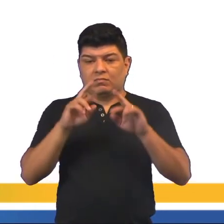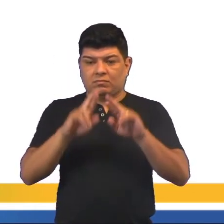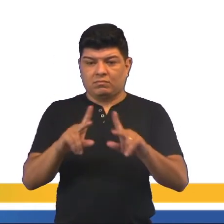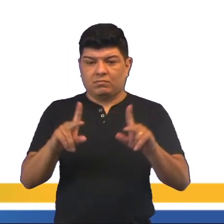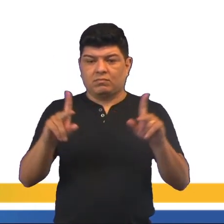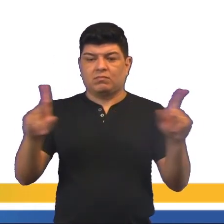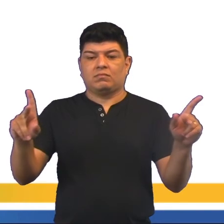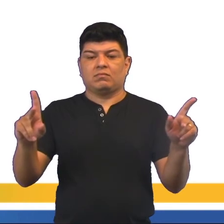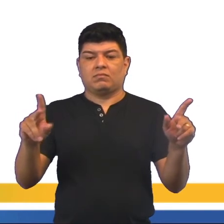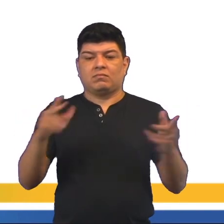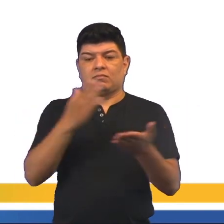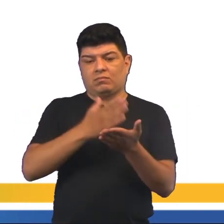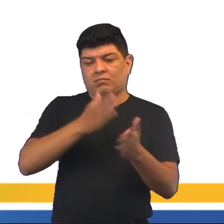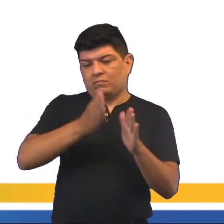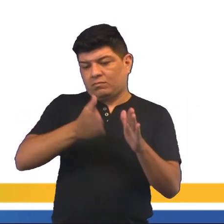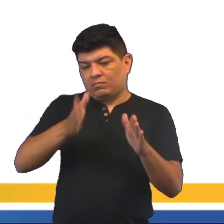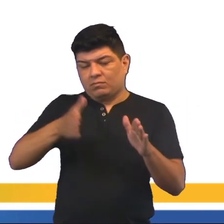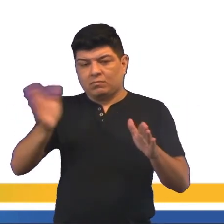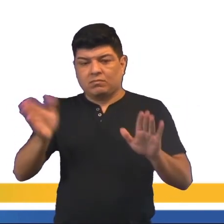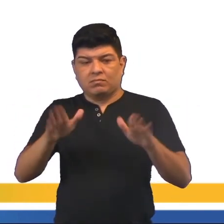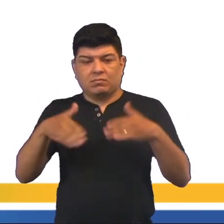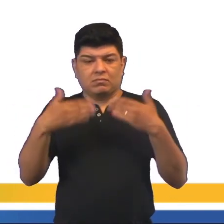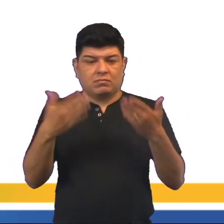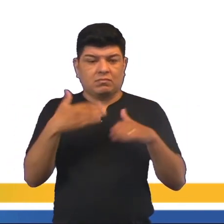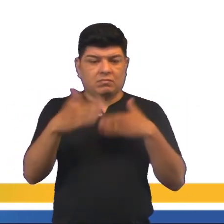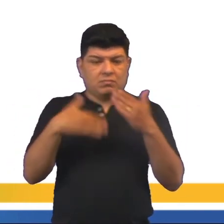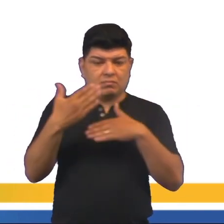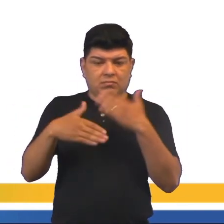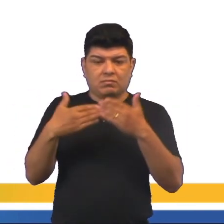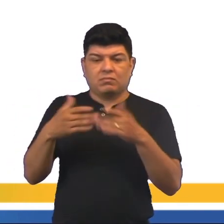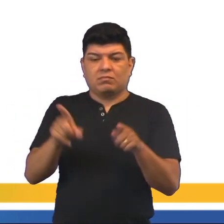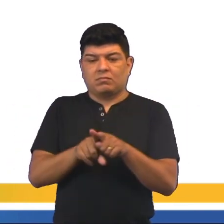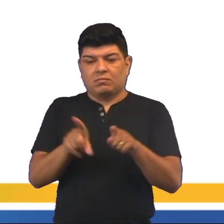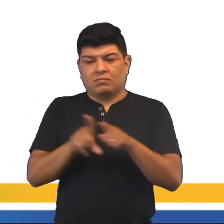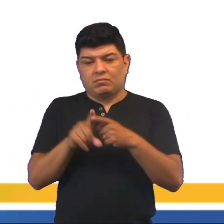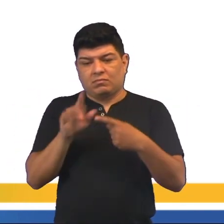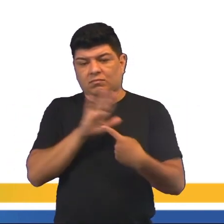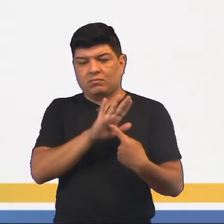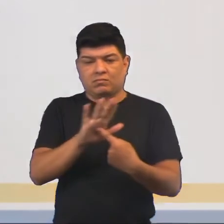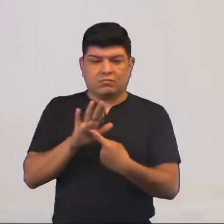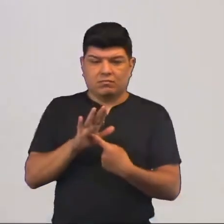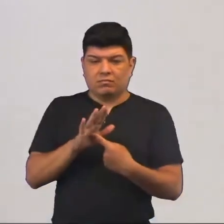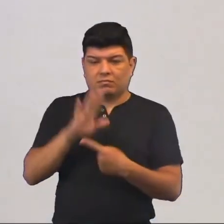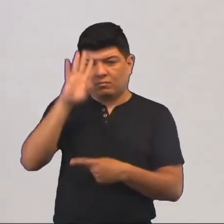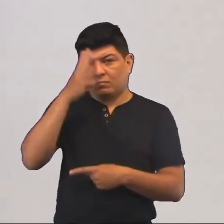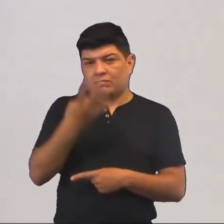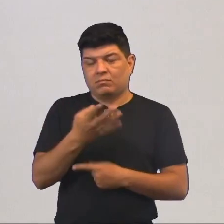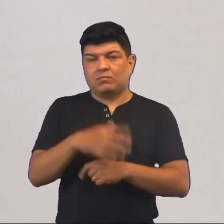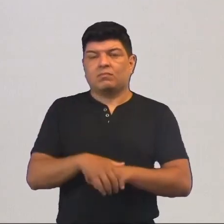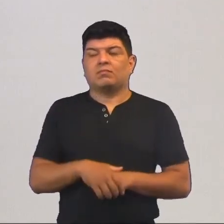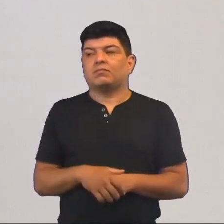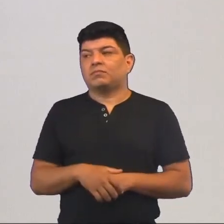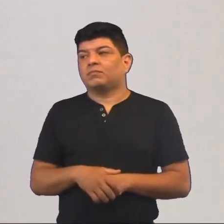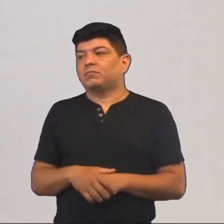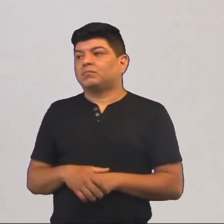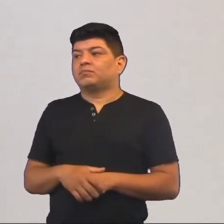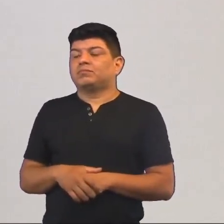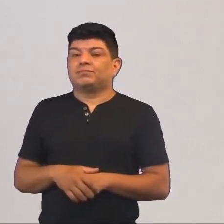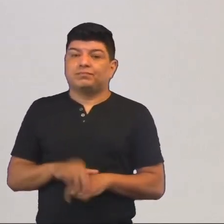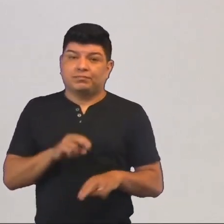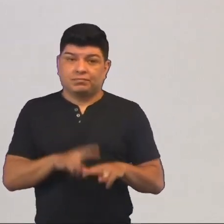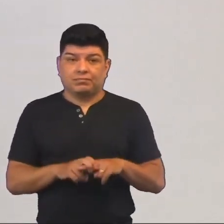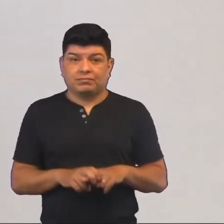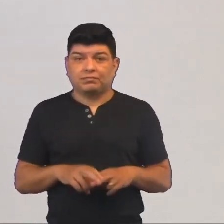distinguir etapas pelas quais o desenvolvimento da trama no sentido de sua solução, né? Então,